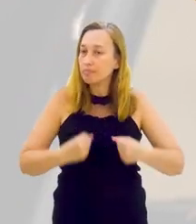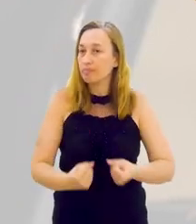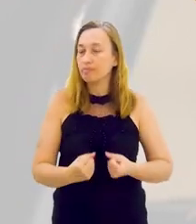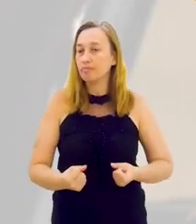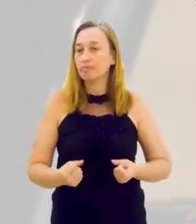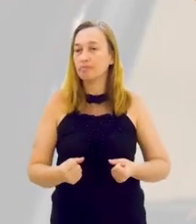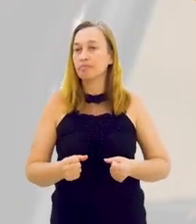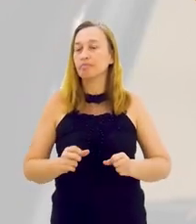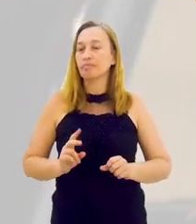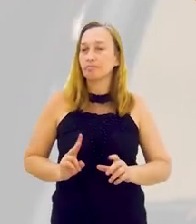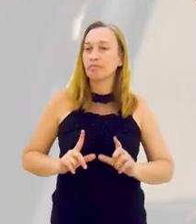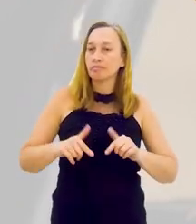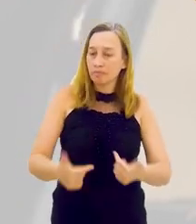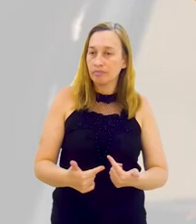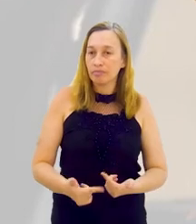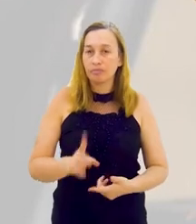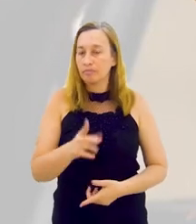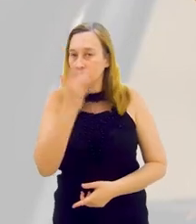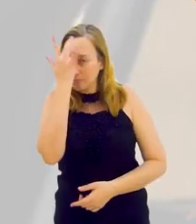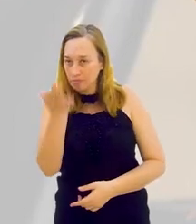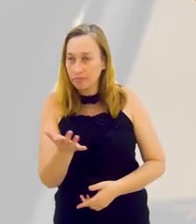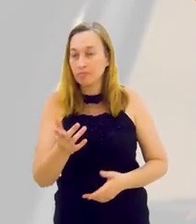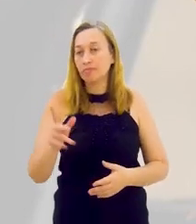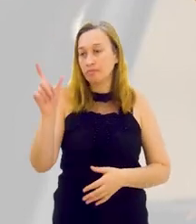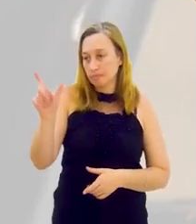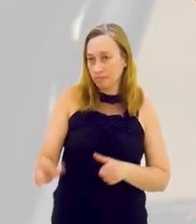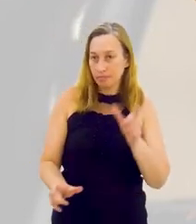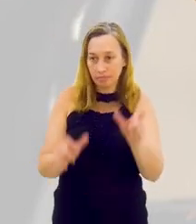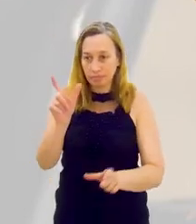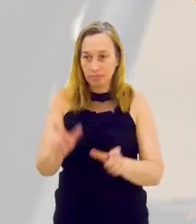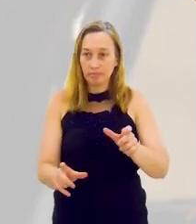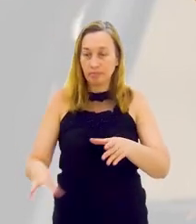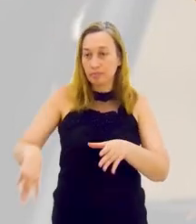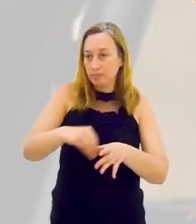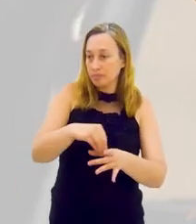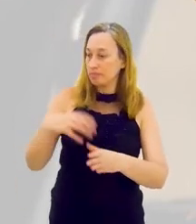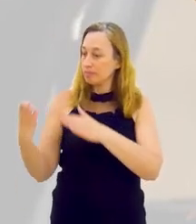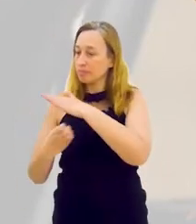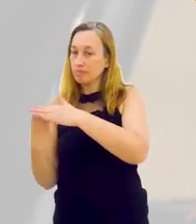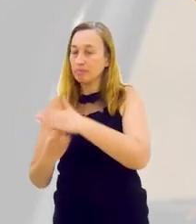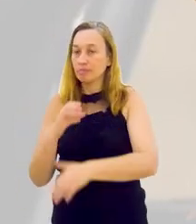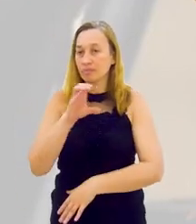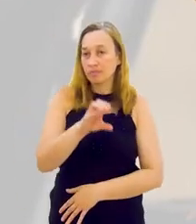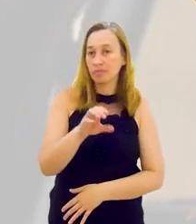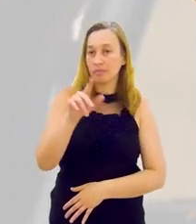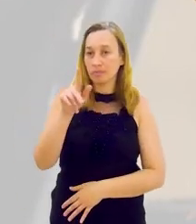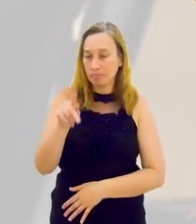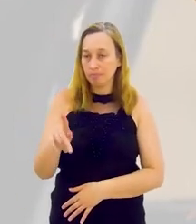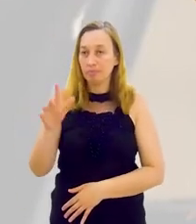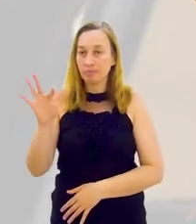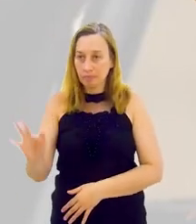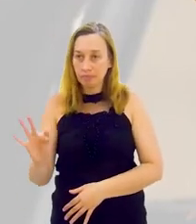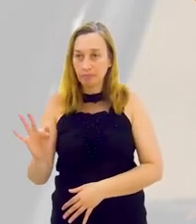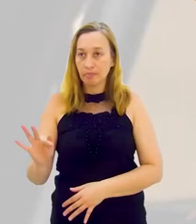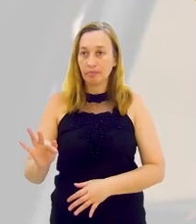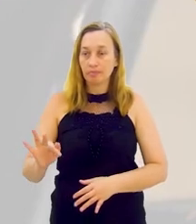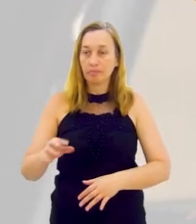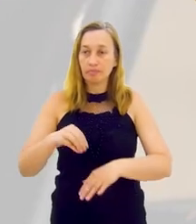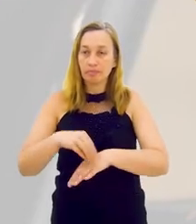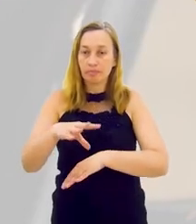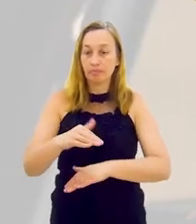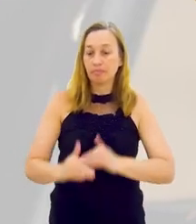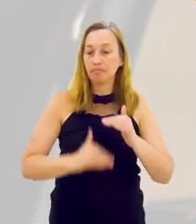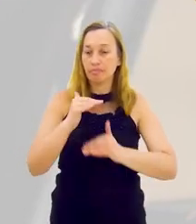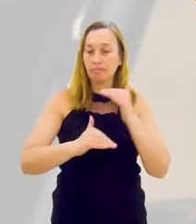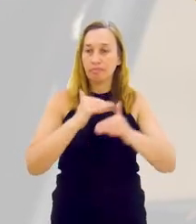a pessoa, é a figura do líder que vai ter vontade e resiliência de tocar aquilo para frente, que não é fácil. E essas pessoas estão nas empresas.